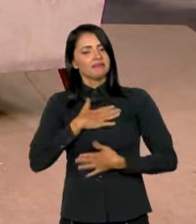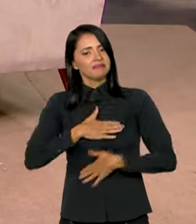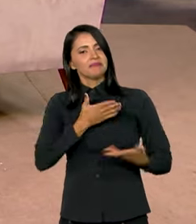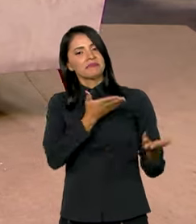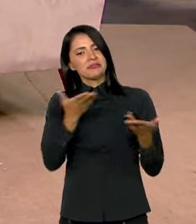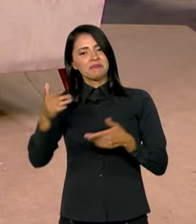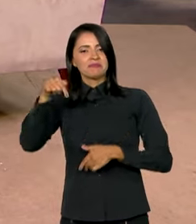aqui. Eu que agradeço.